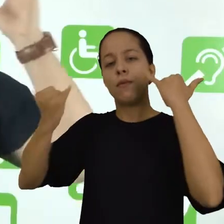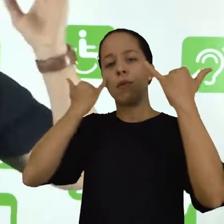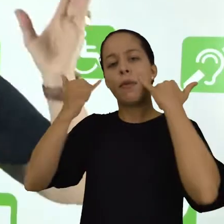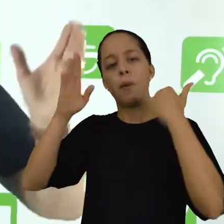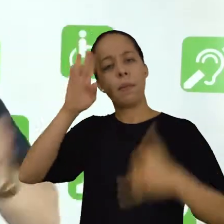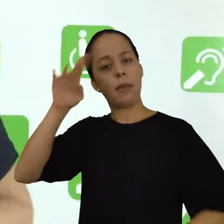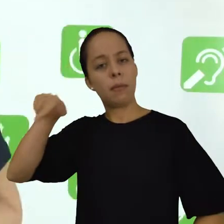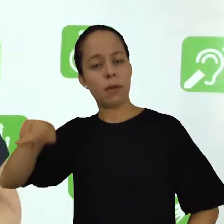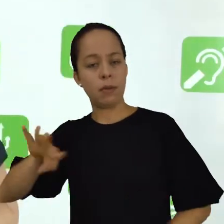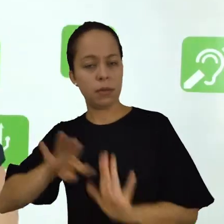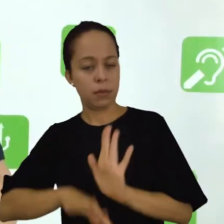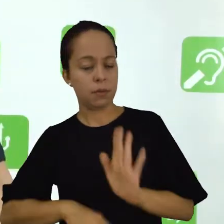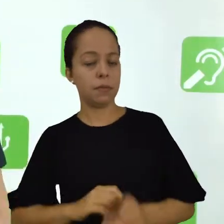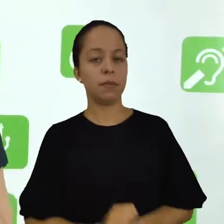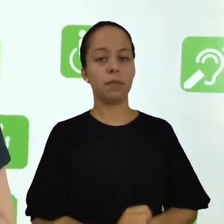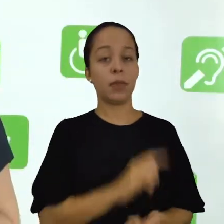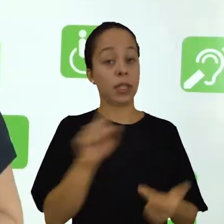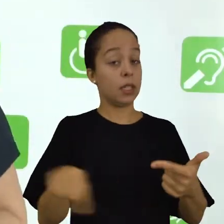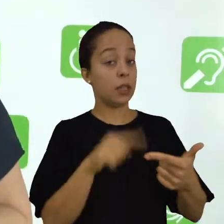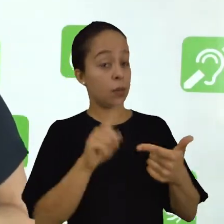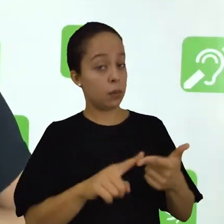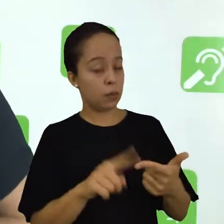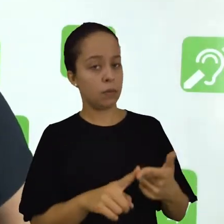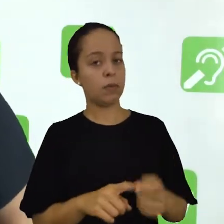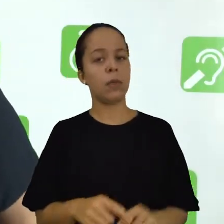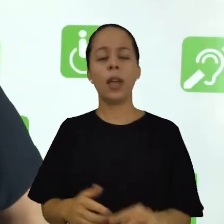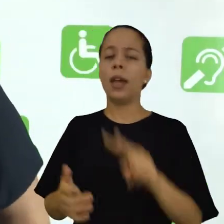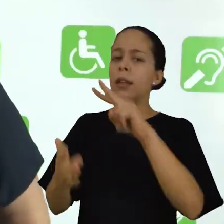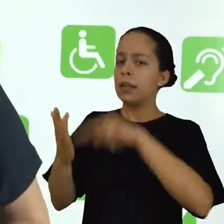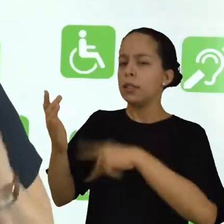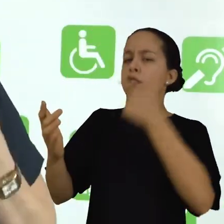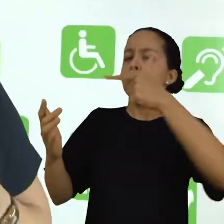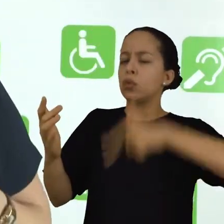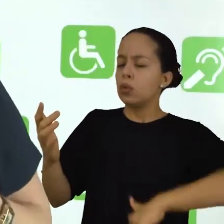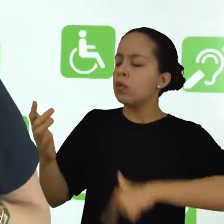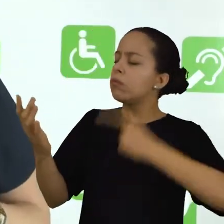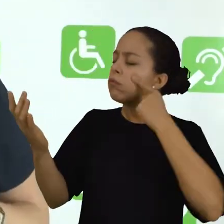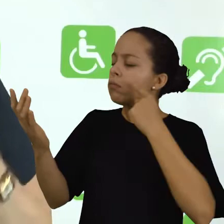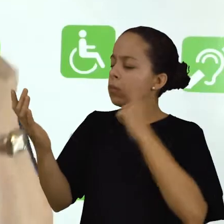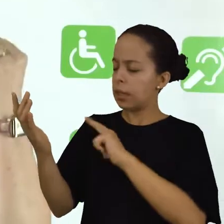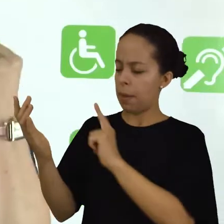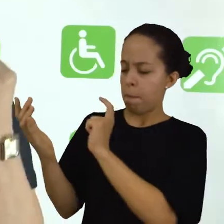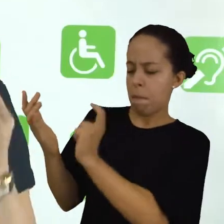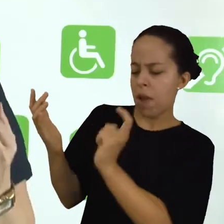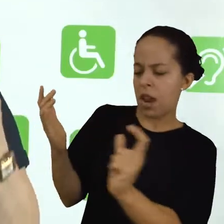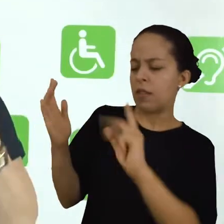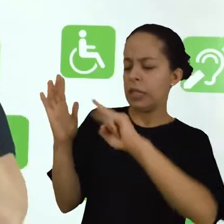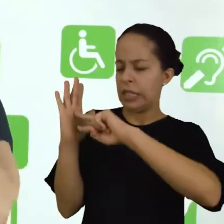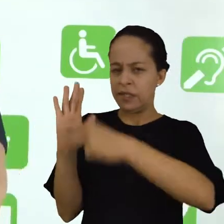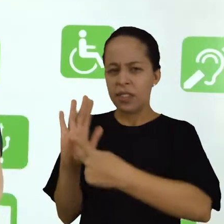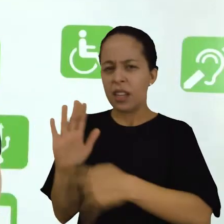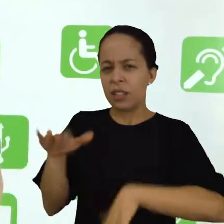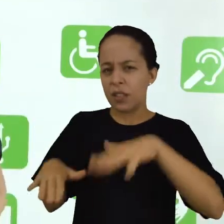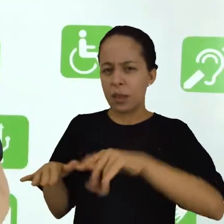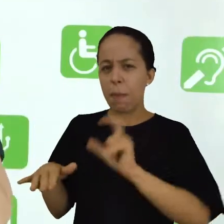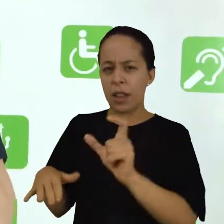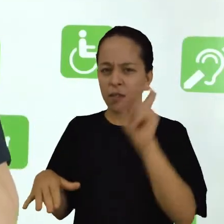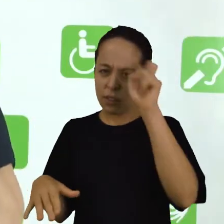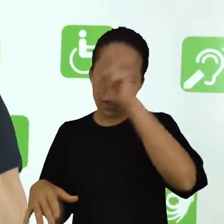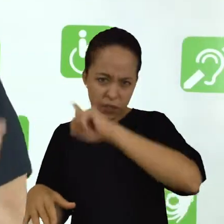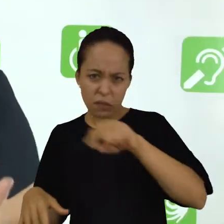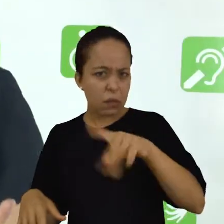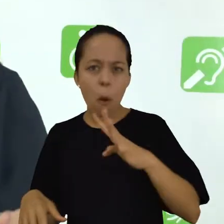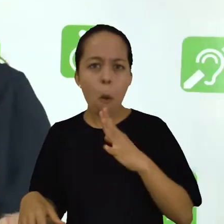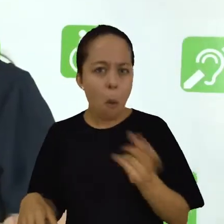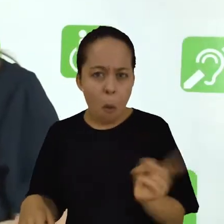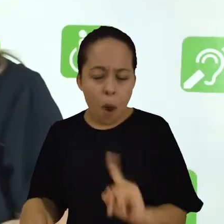informação principal do texto. Segunda etapa, releia o texto e tente compreender melhor o significado das palavras. Alguma